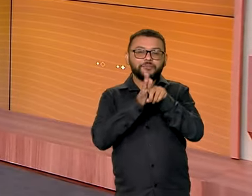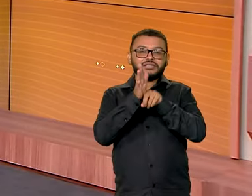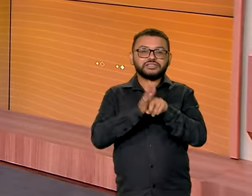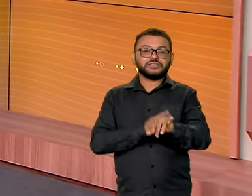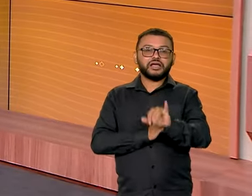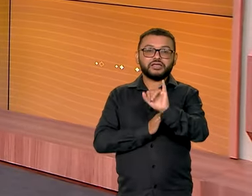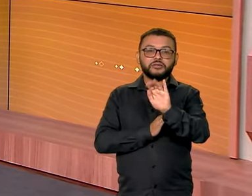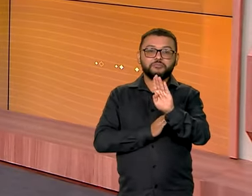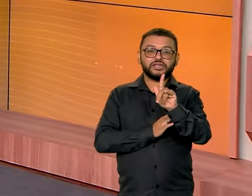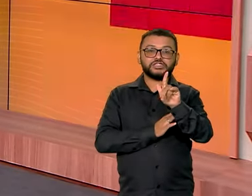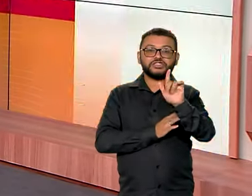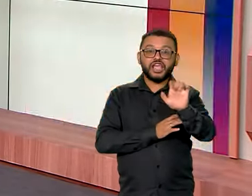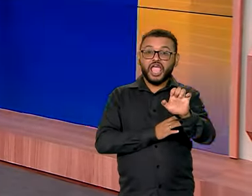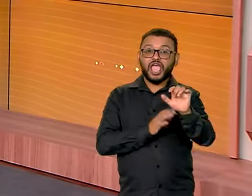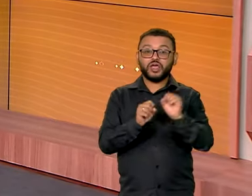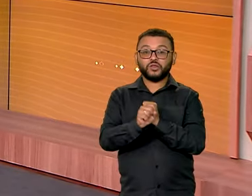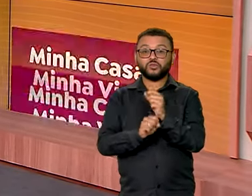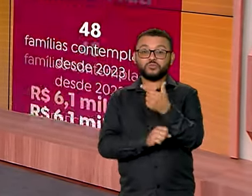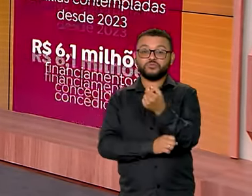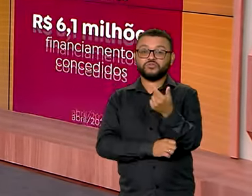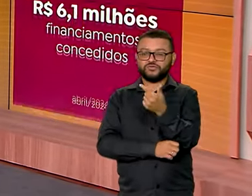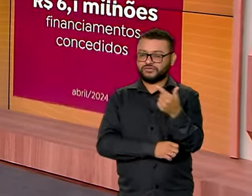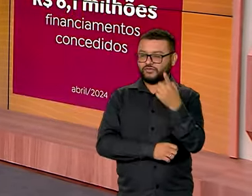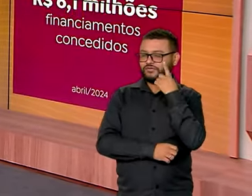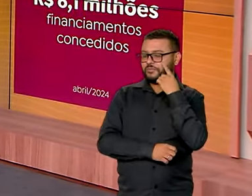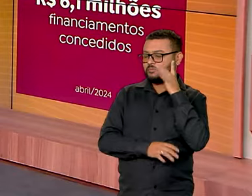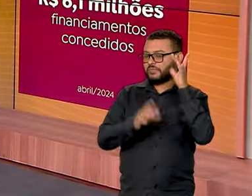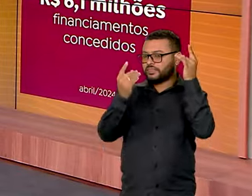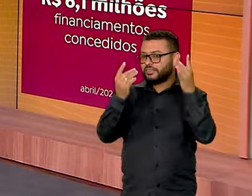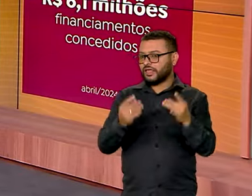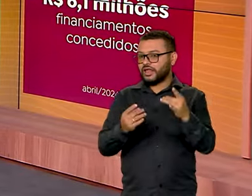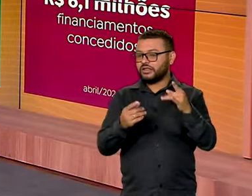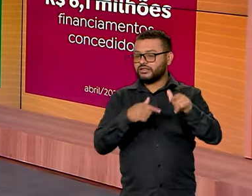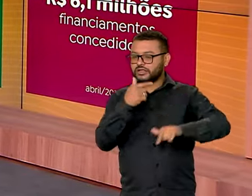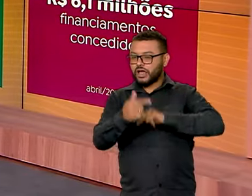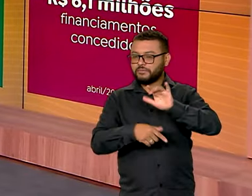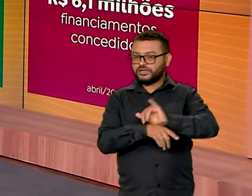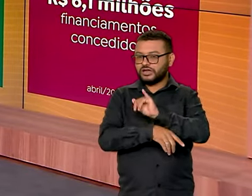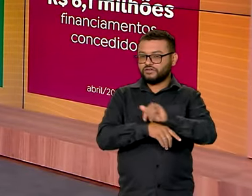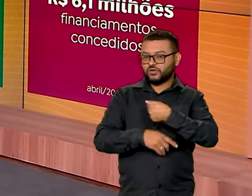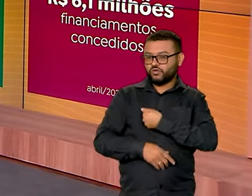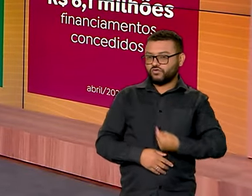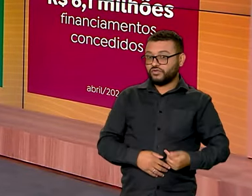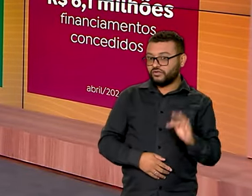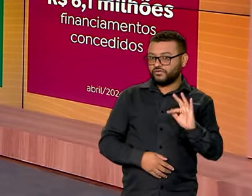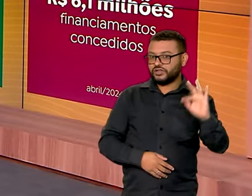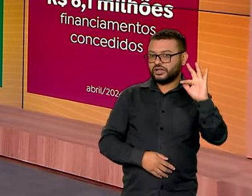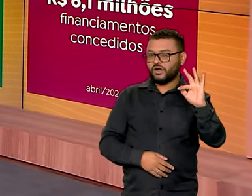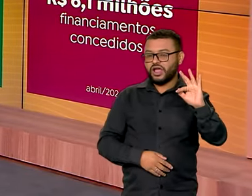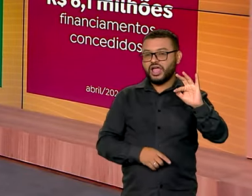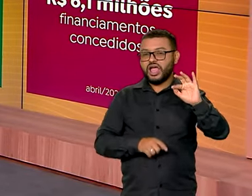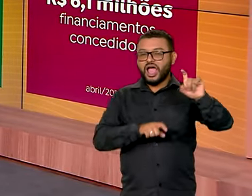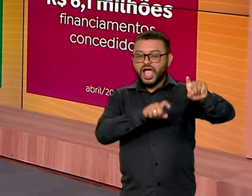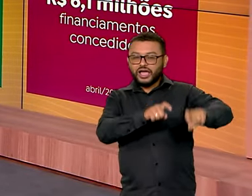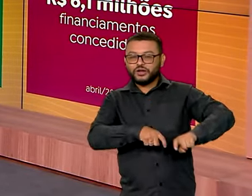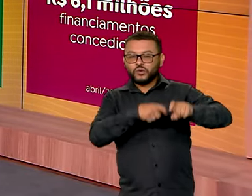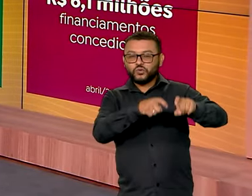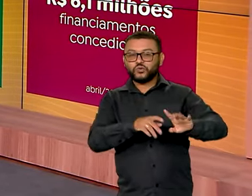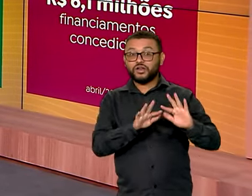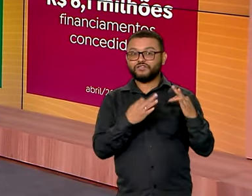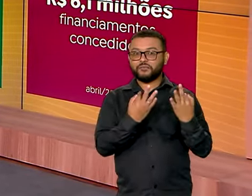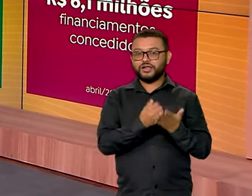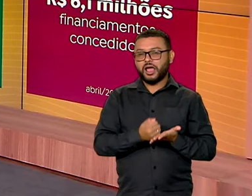do IBGE de 2022. Vamos ver então as ações do governo federal. A agricultura familiar, ela recebe